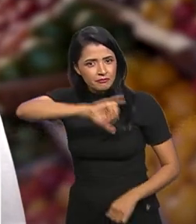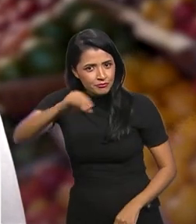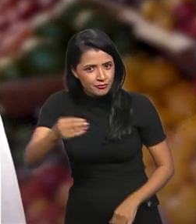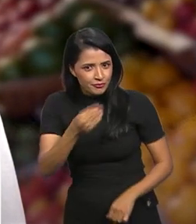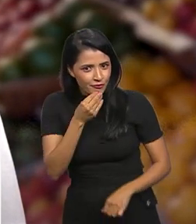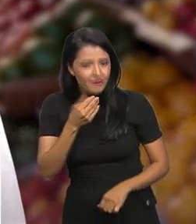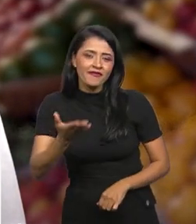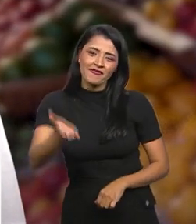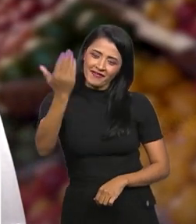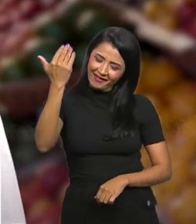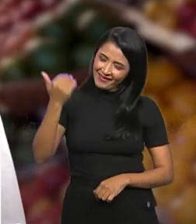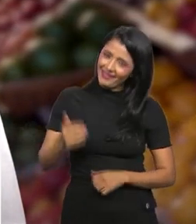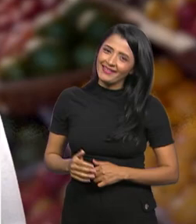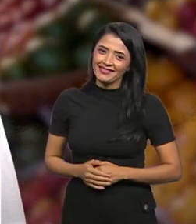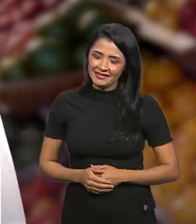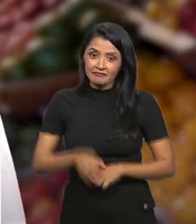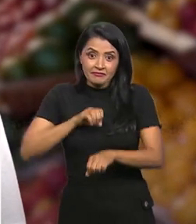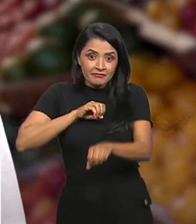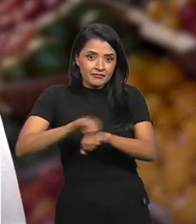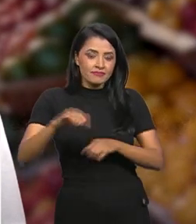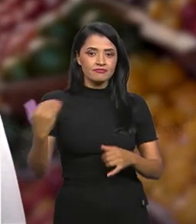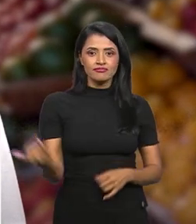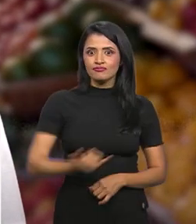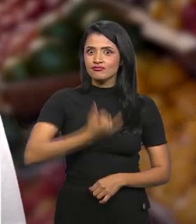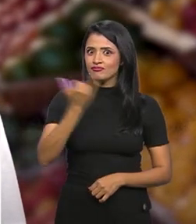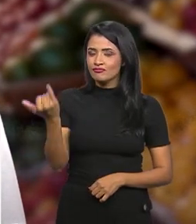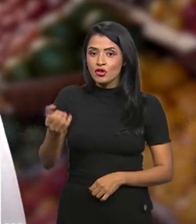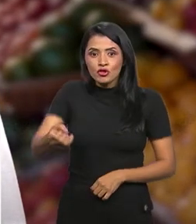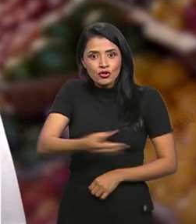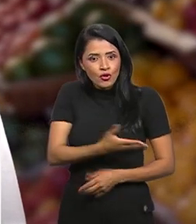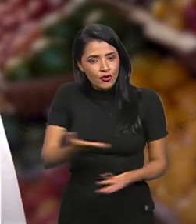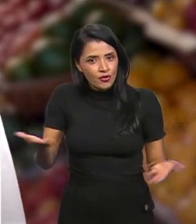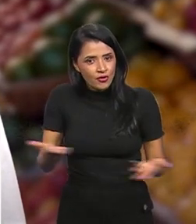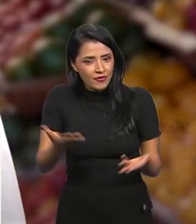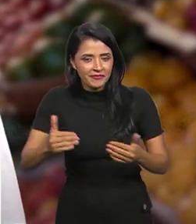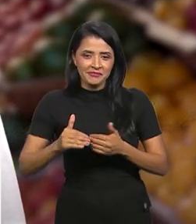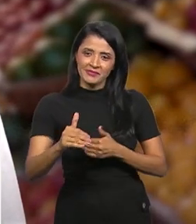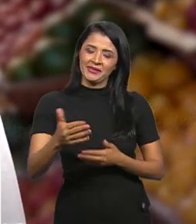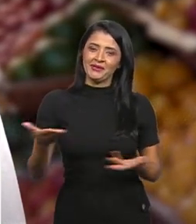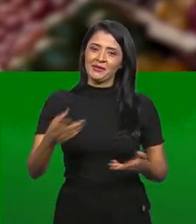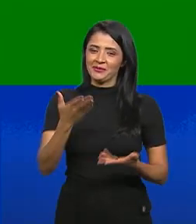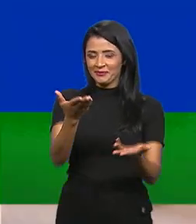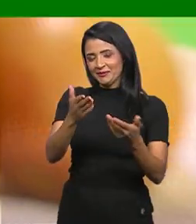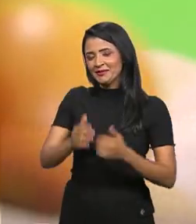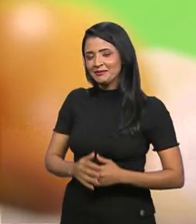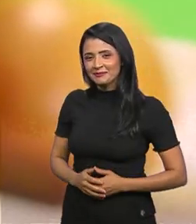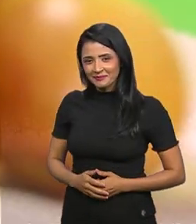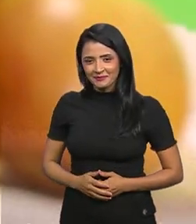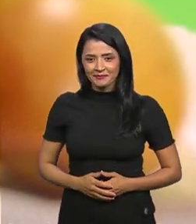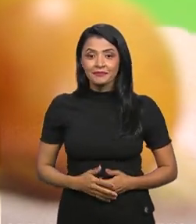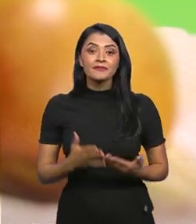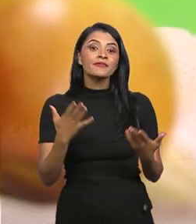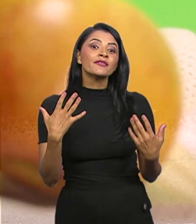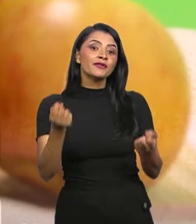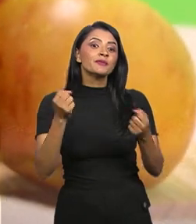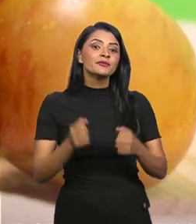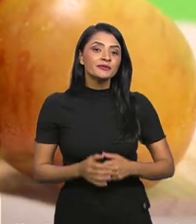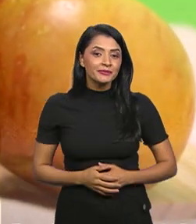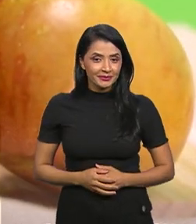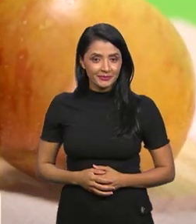Aproveitem, fregueses! Dicas preciosas e fresquinhas a partir de agora pra vocês! Vamos lá!